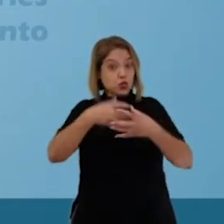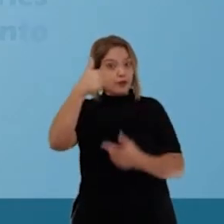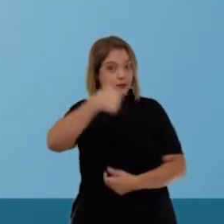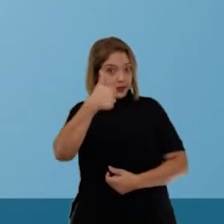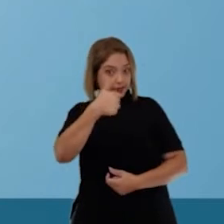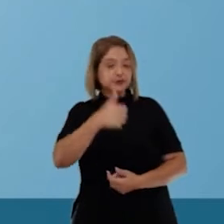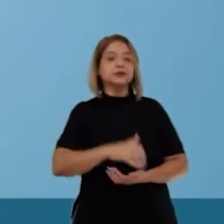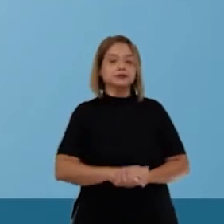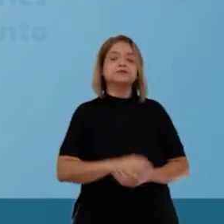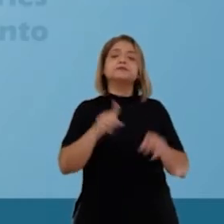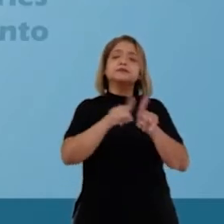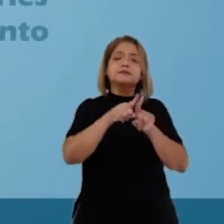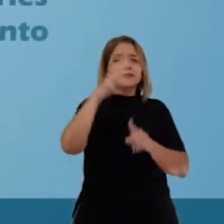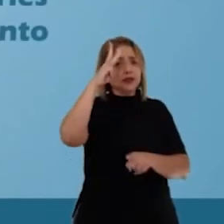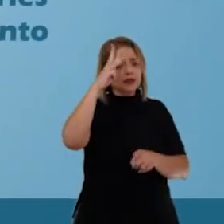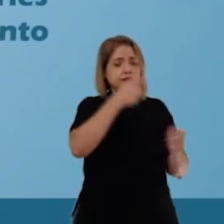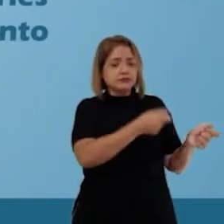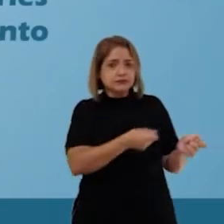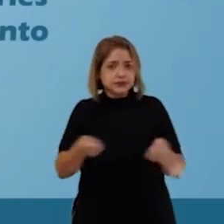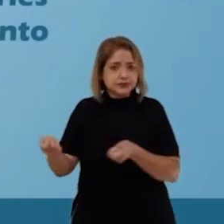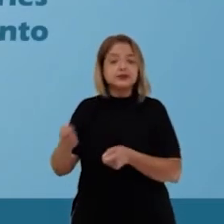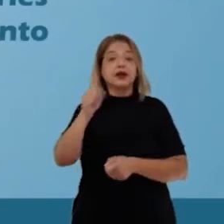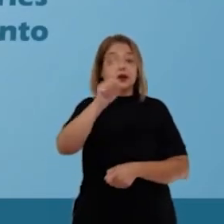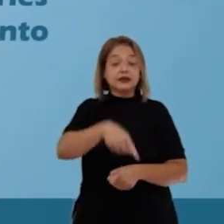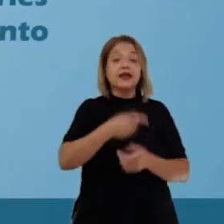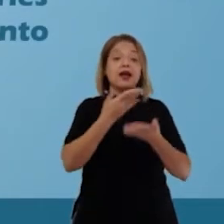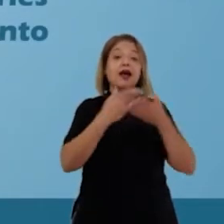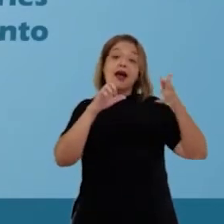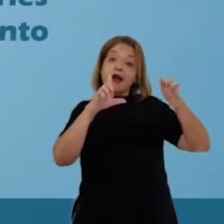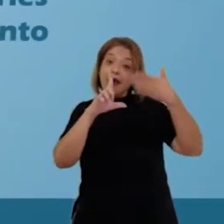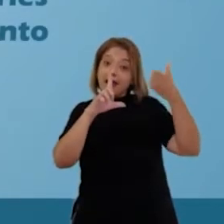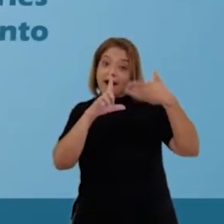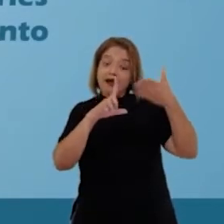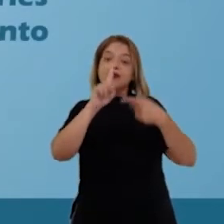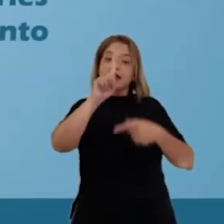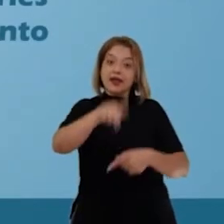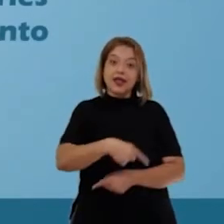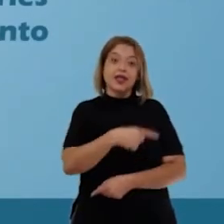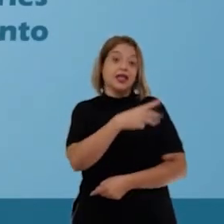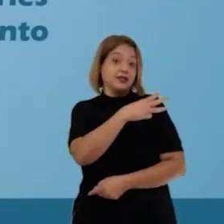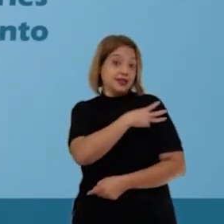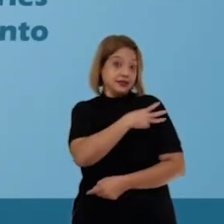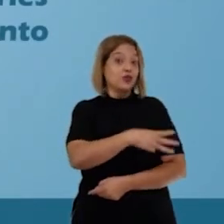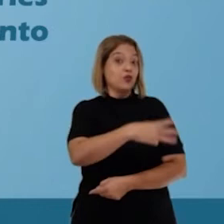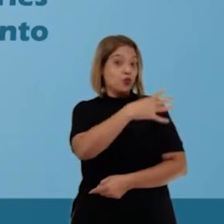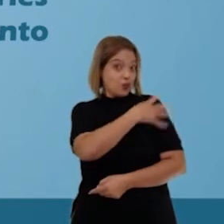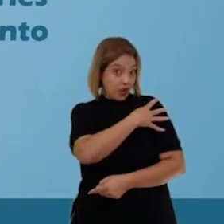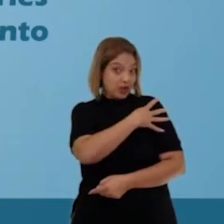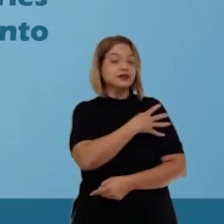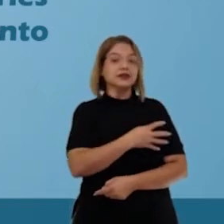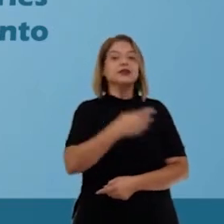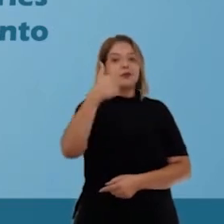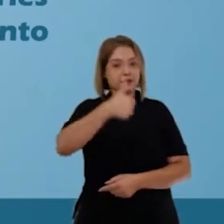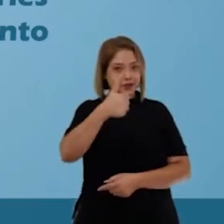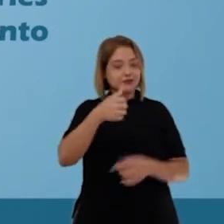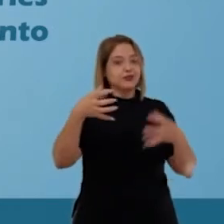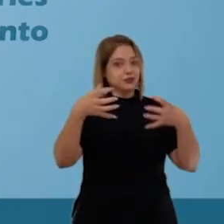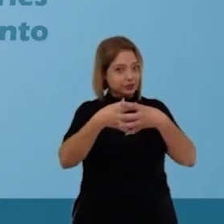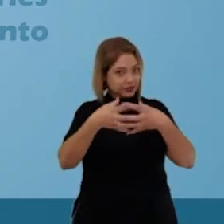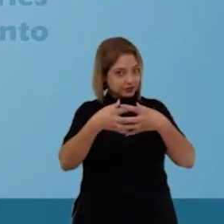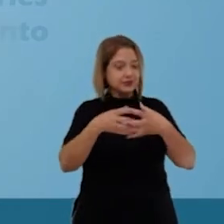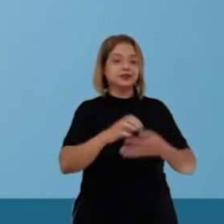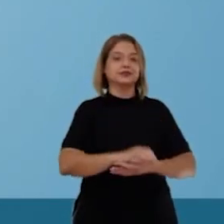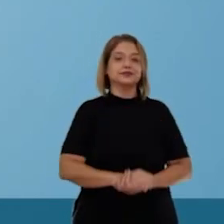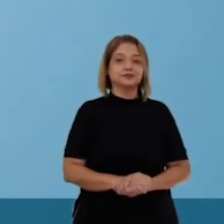segmento. E toda terça-feira, teremos videoaulas para a terceira e quarta série do primeiro